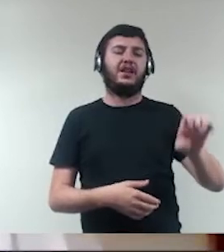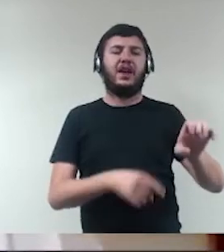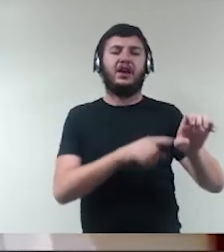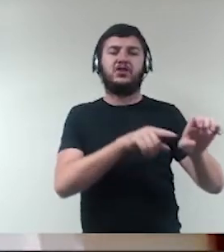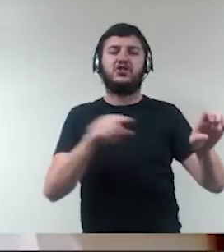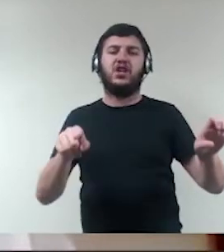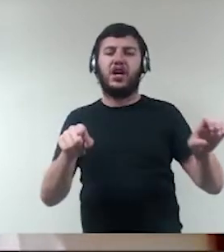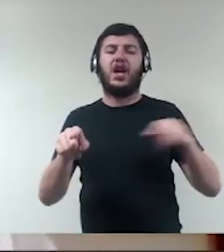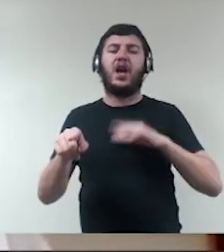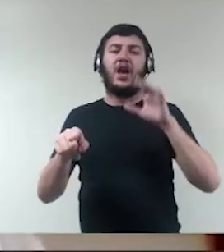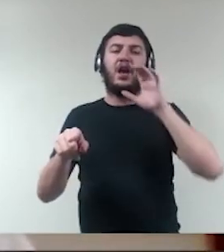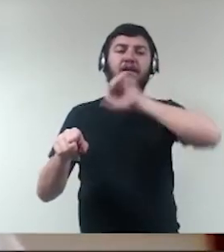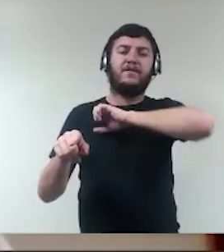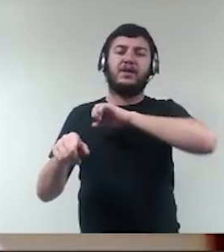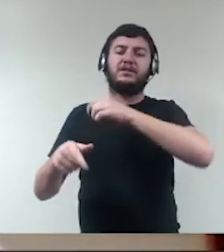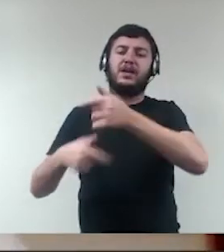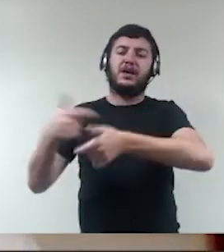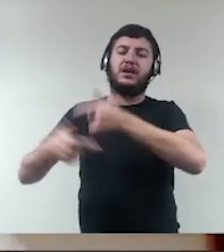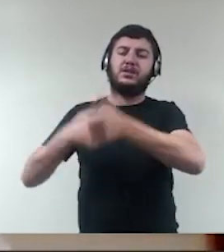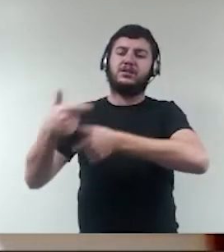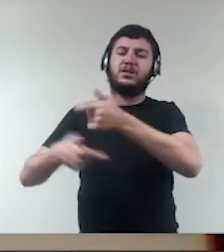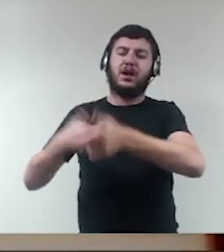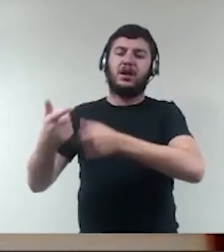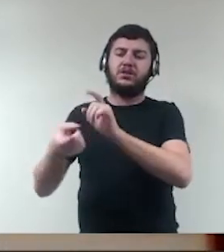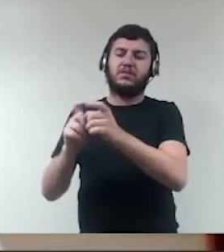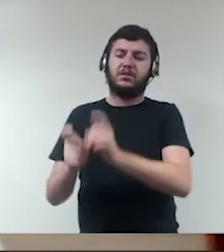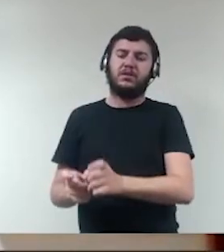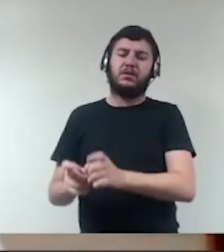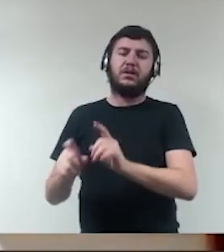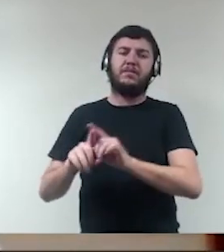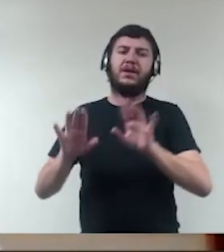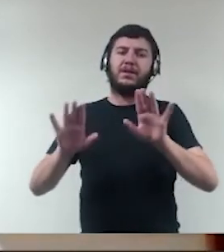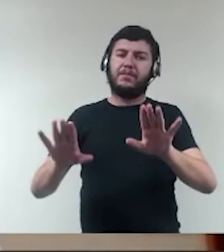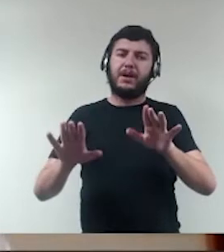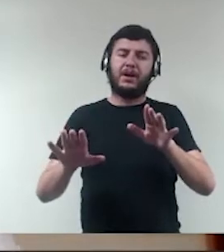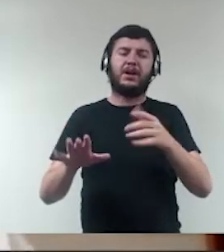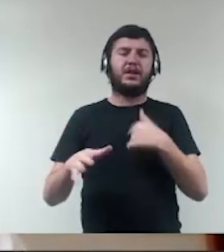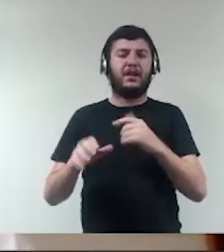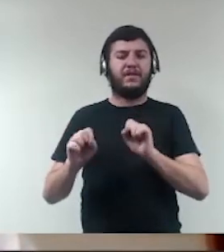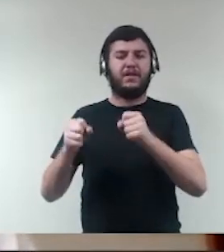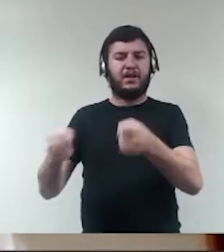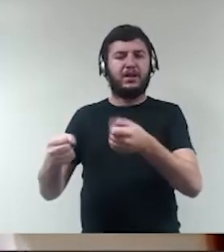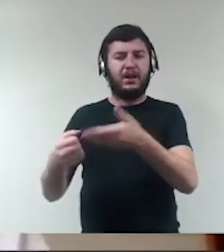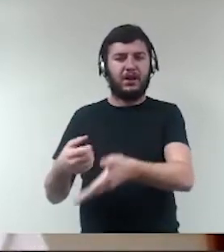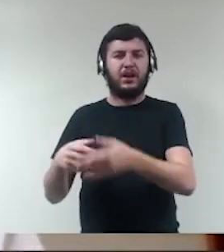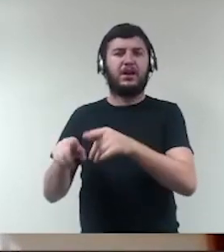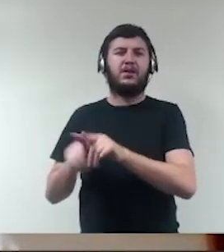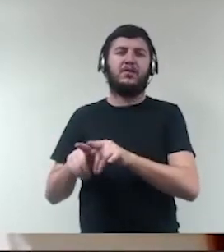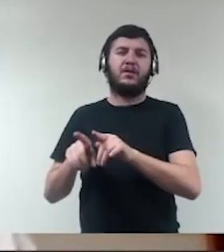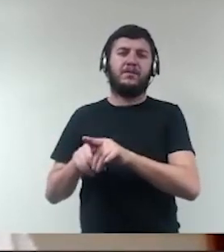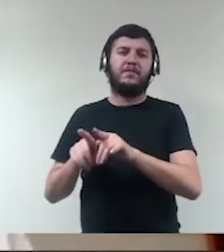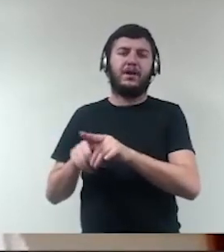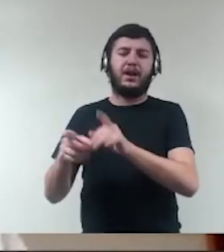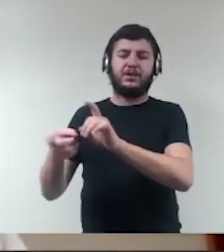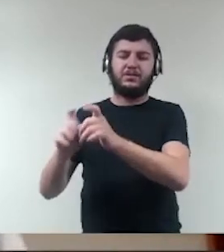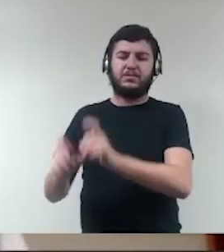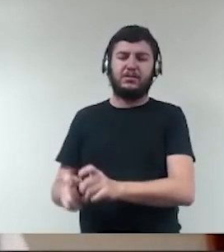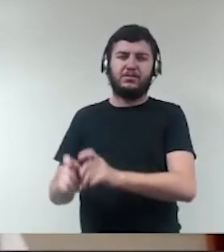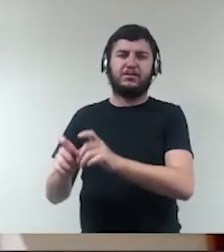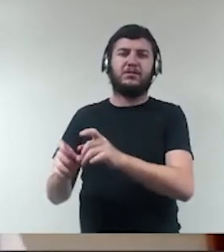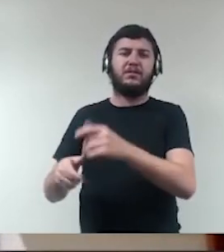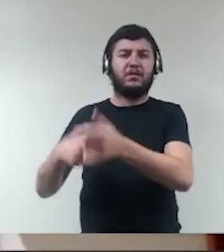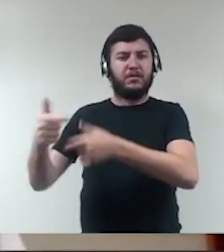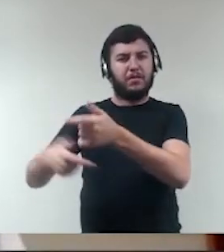esteja aqui defendendo a imoralidade administrativa mas deve-se ter critérios o mais objetivos possíveis